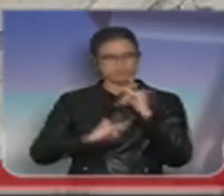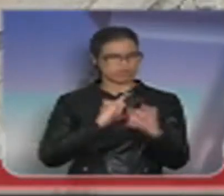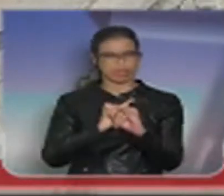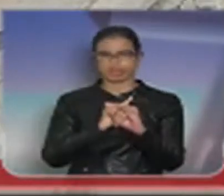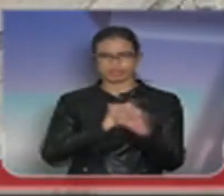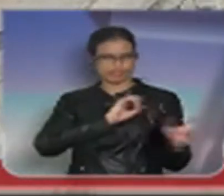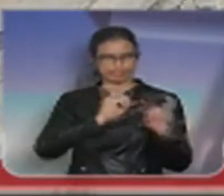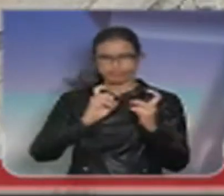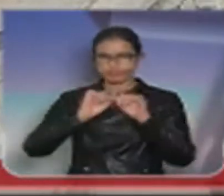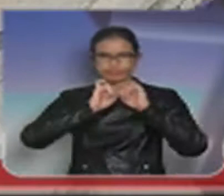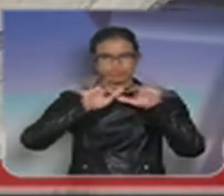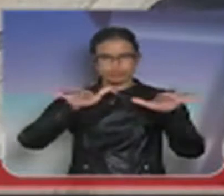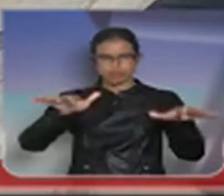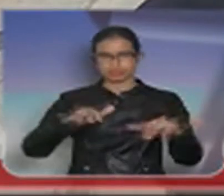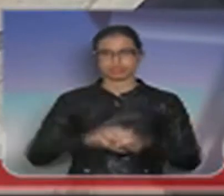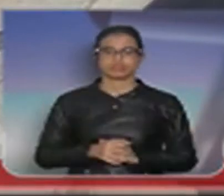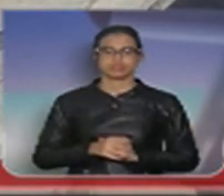está sendo bem comentado